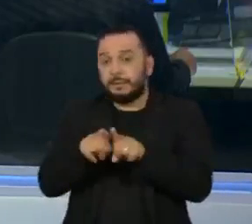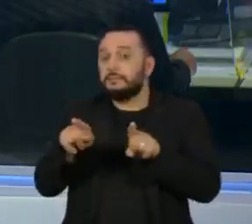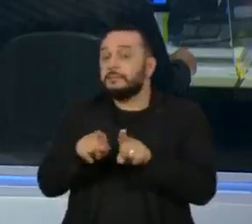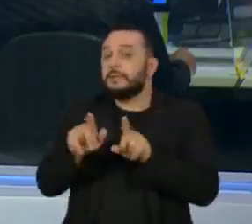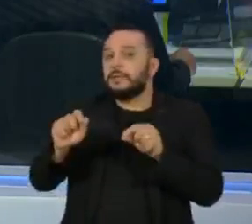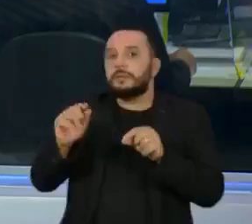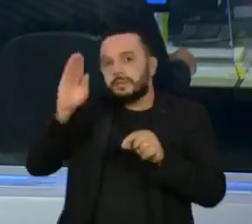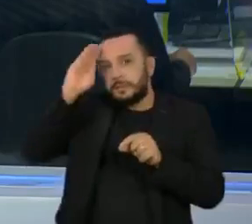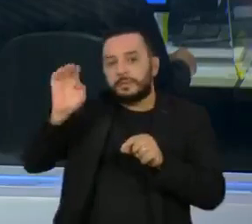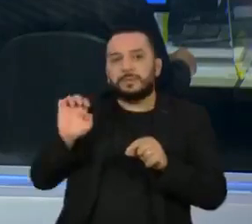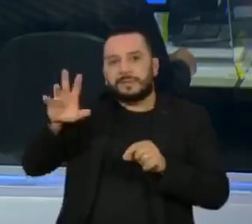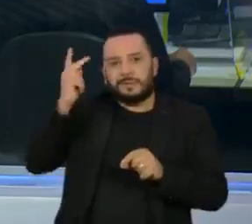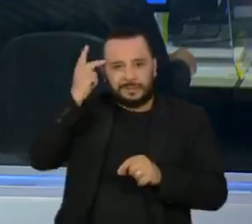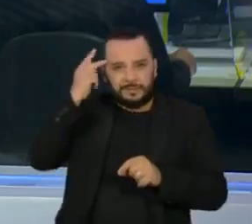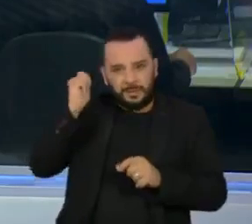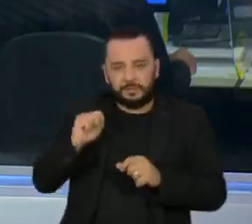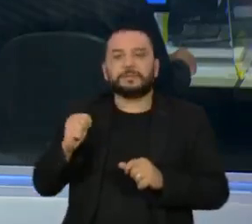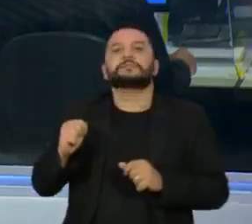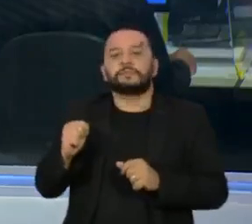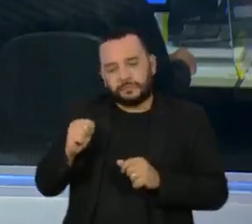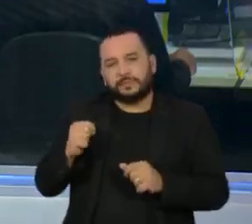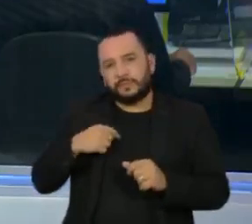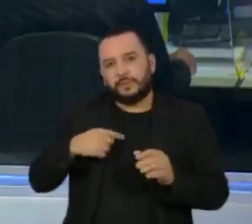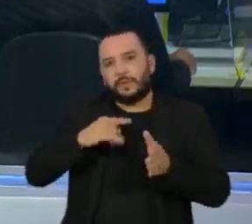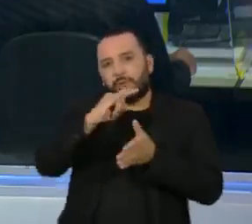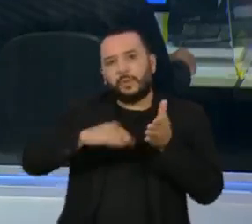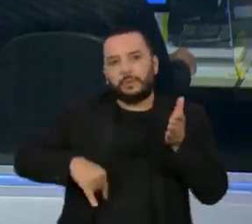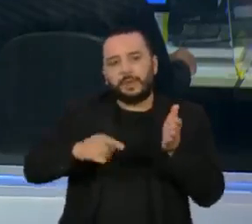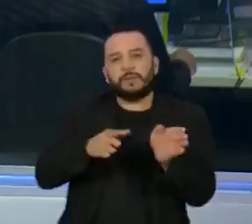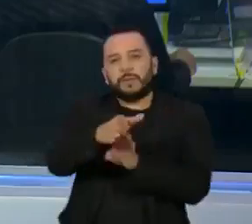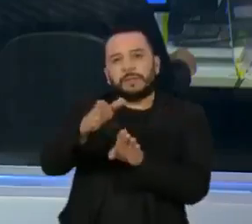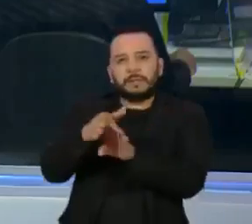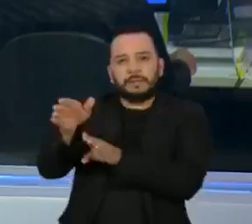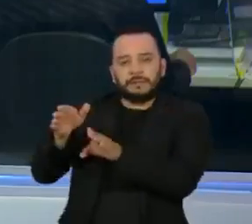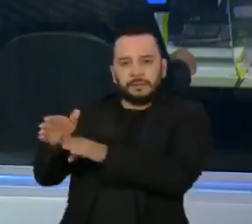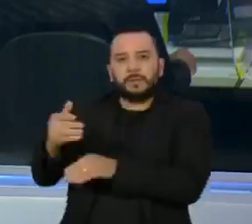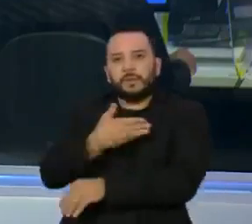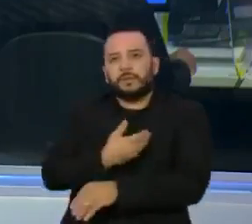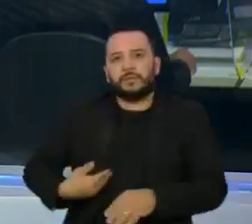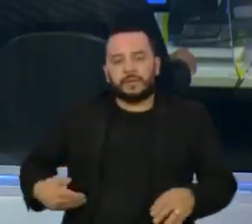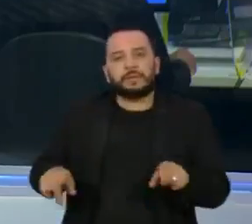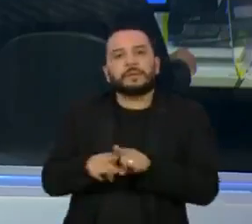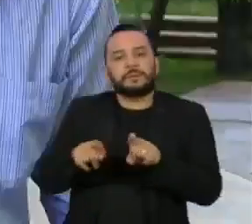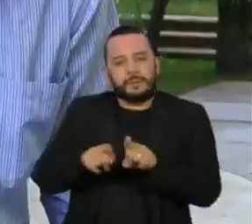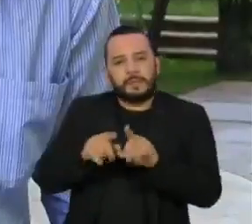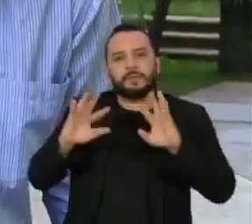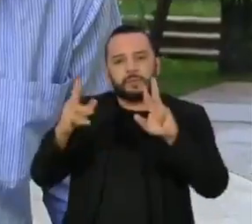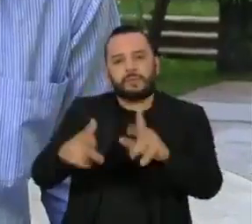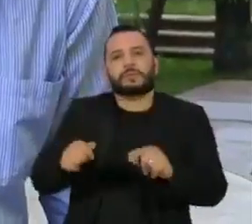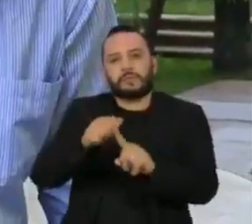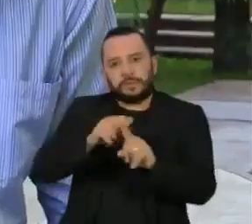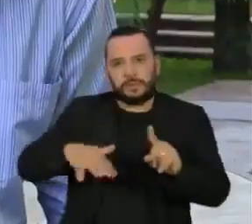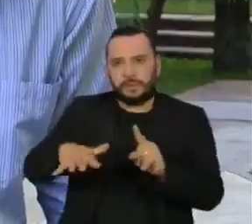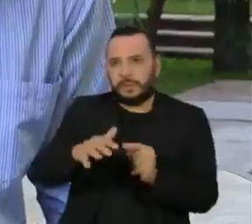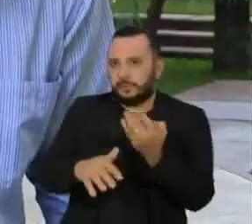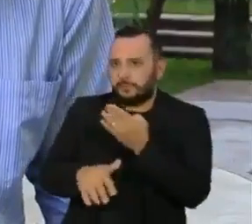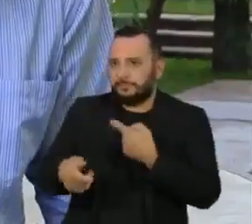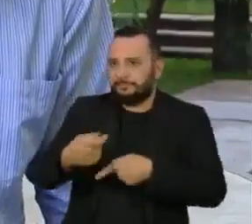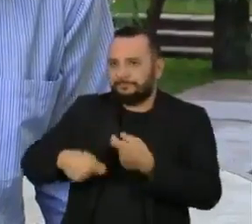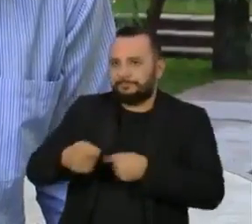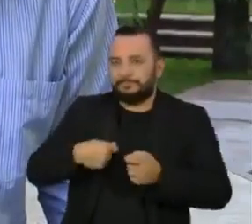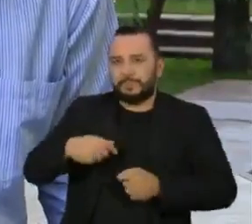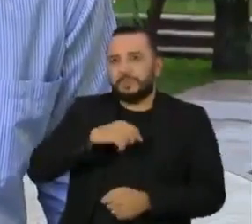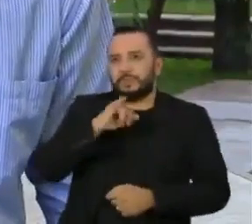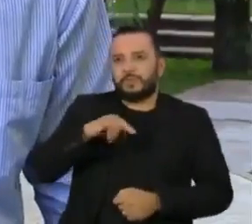particular, no estado de São Paulo. O documento aponta recomendações às autoridades e a toda a sociedade. O administrador